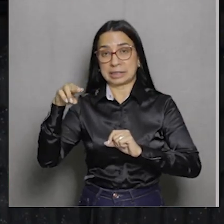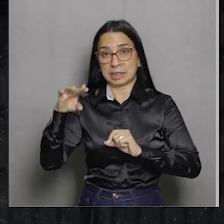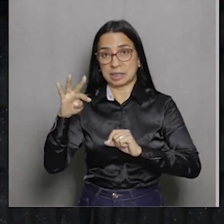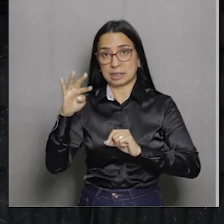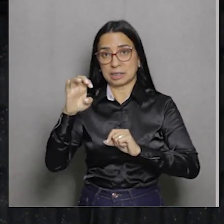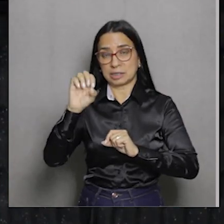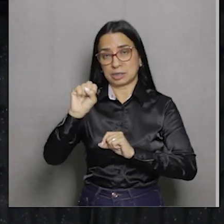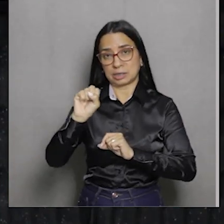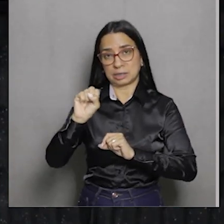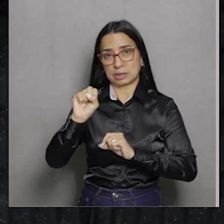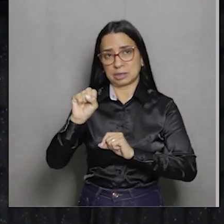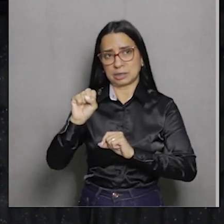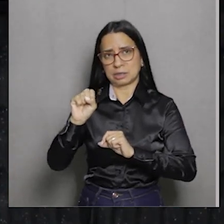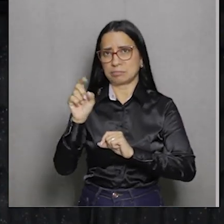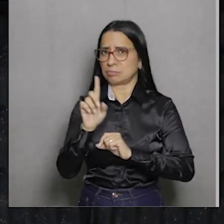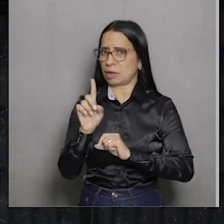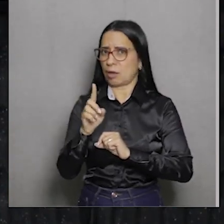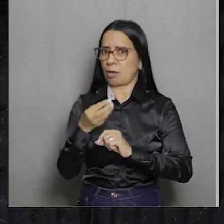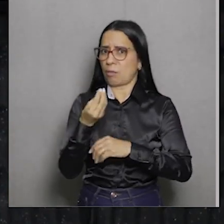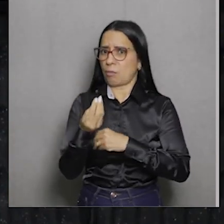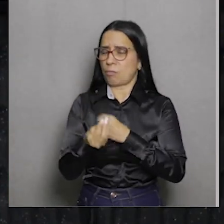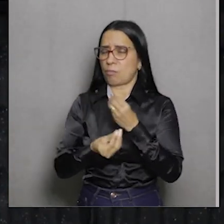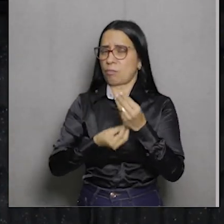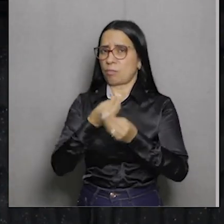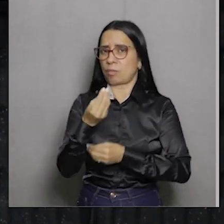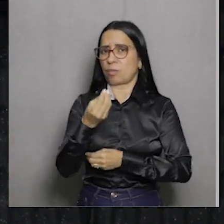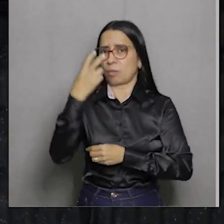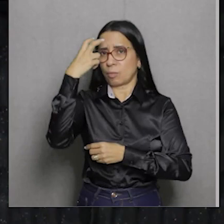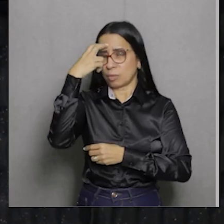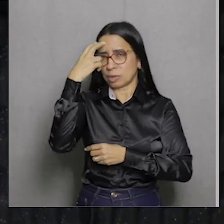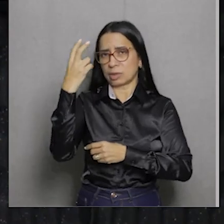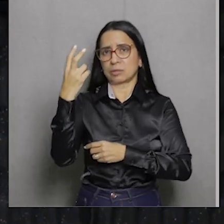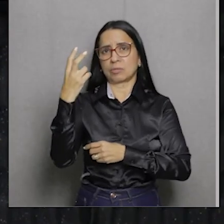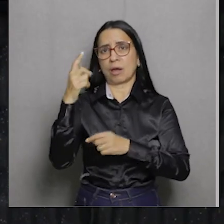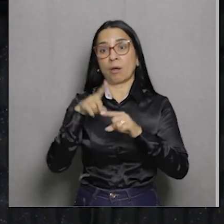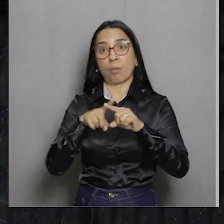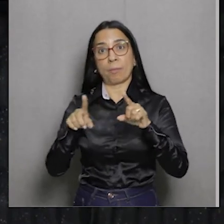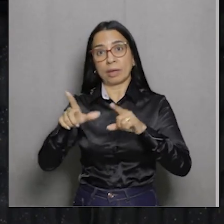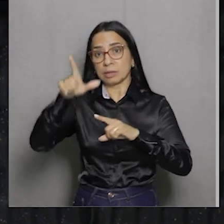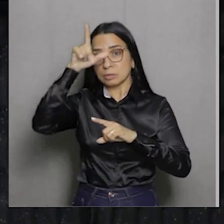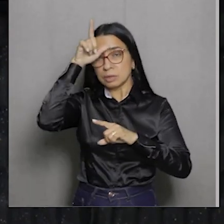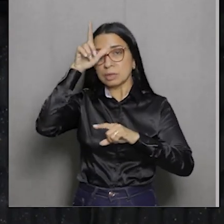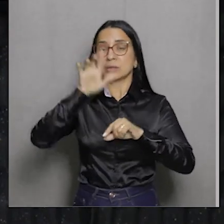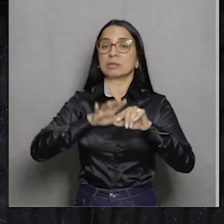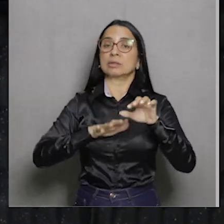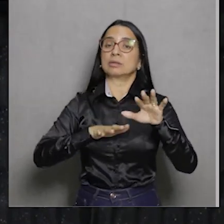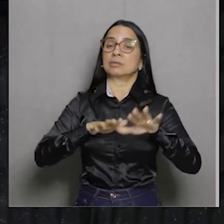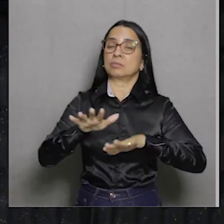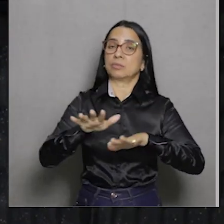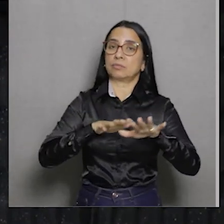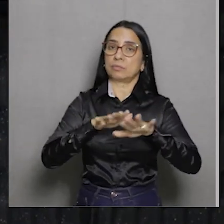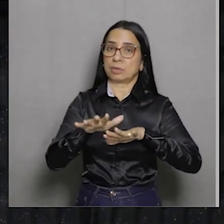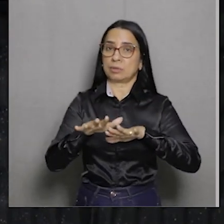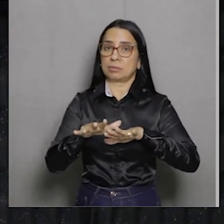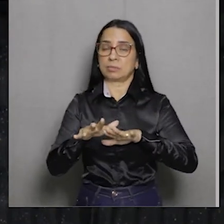mas tem Tiradentes como um líder do movimento, pela